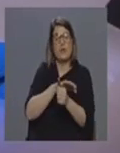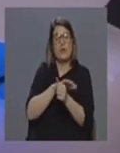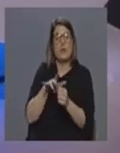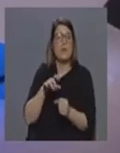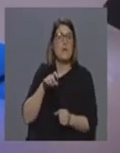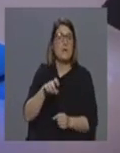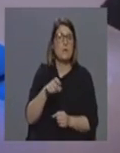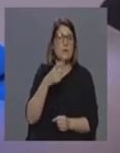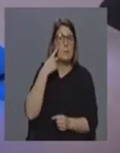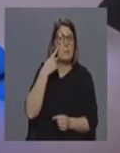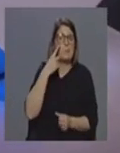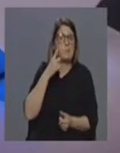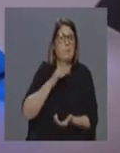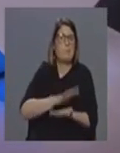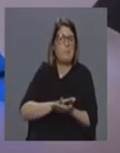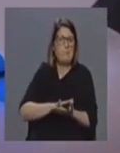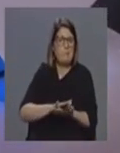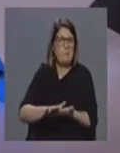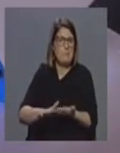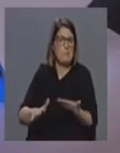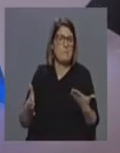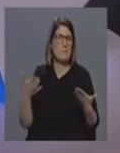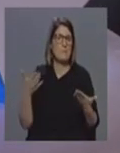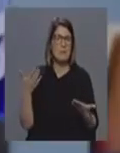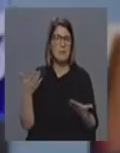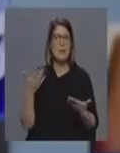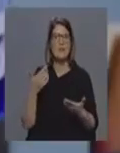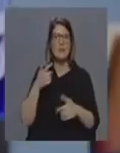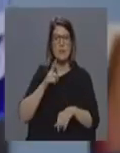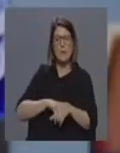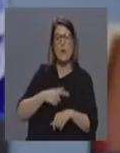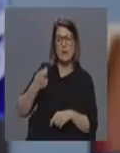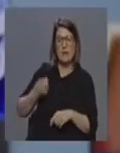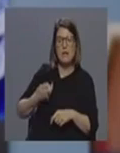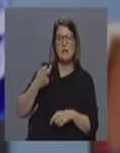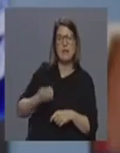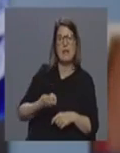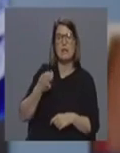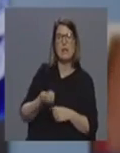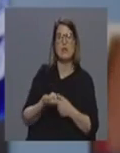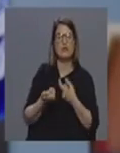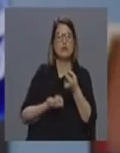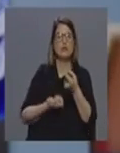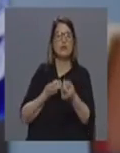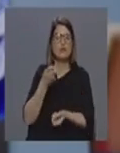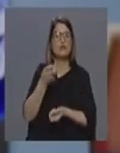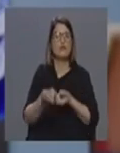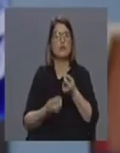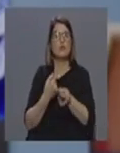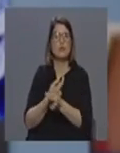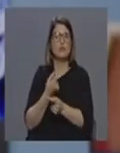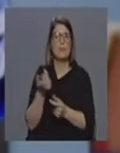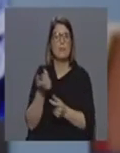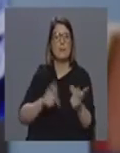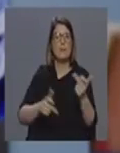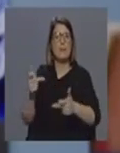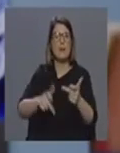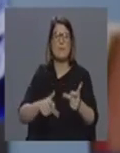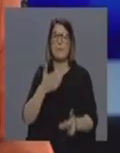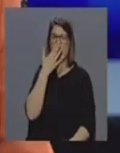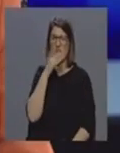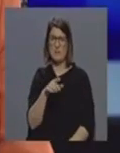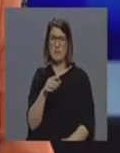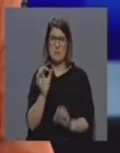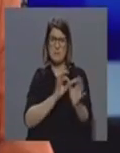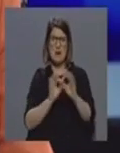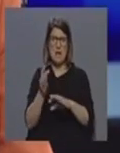vezes entretanto quando nós dizemos que estamos a ver hora a hora dia a dia passo a passo em tantas medidas que têm que ser implementadas dá a ideia olhem eles não têm nada